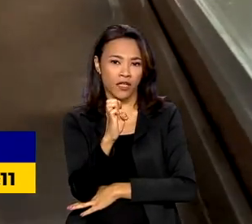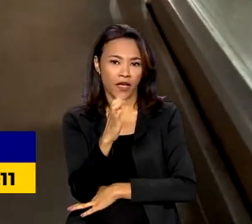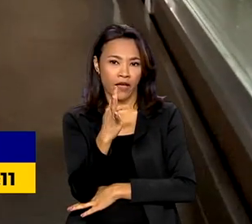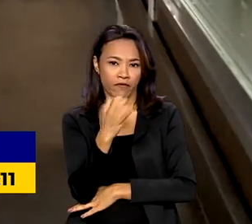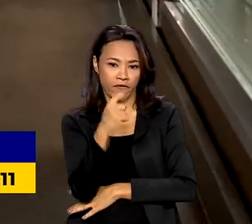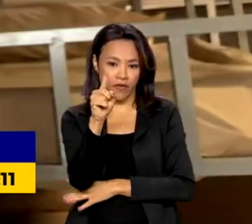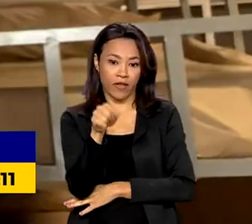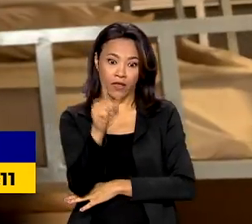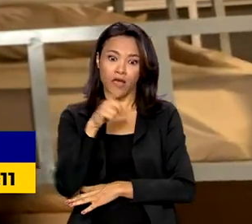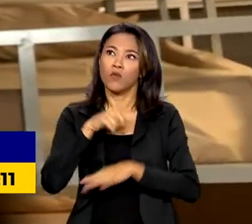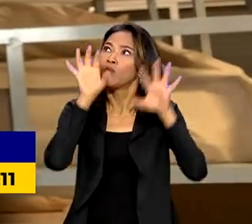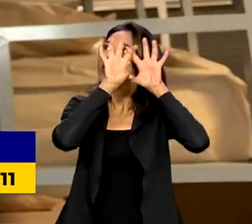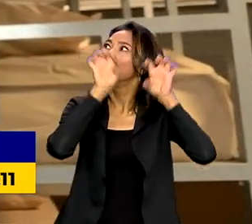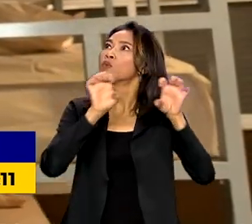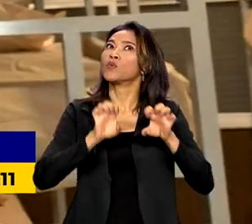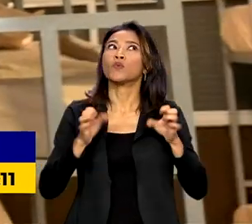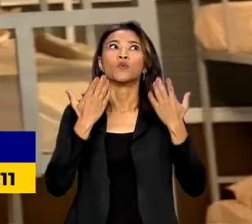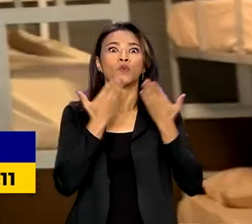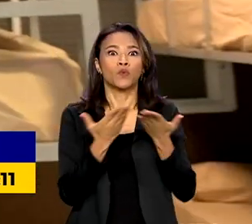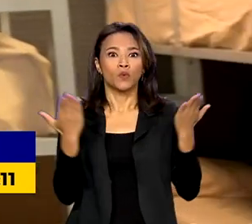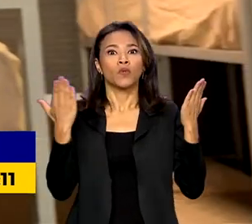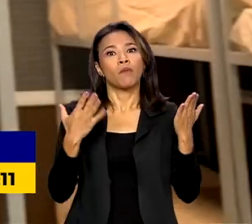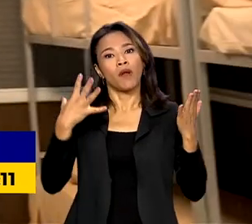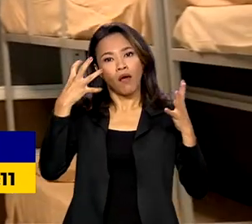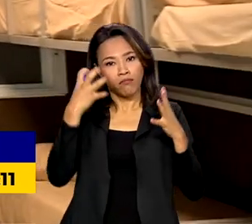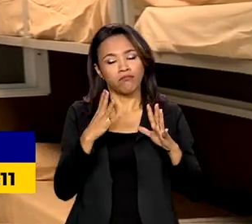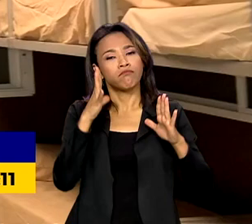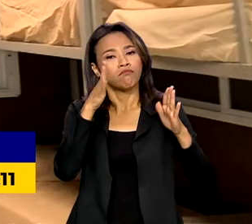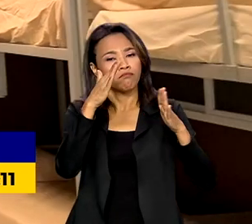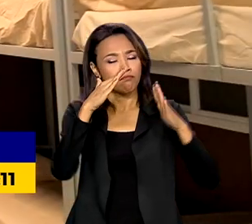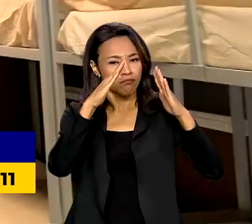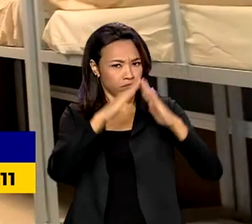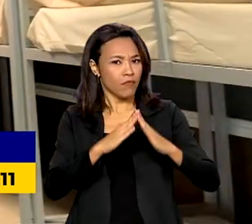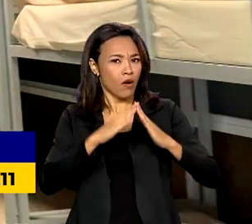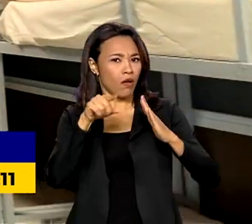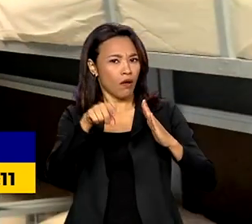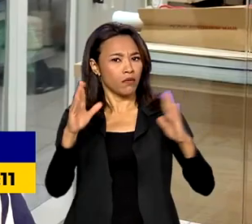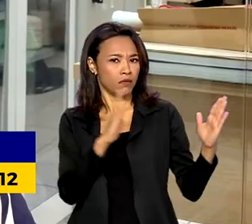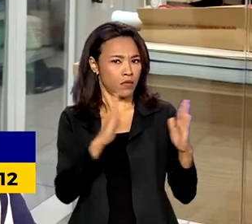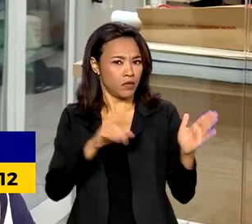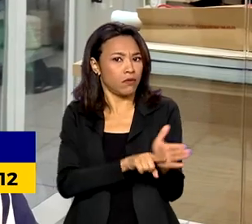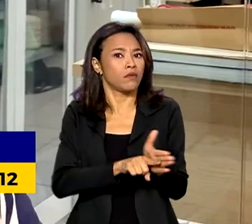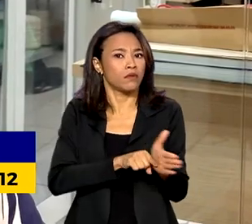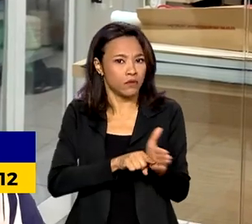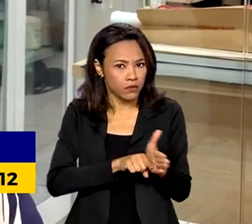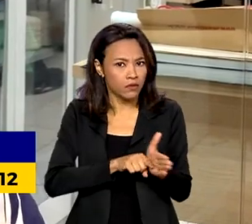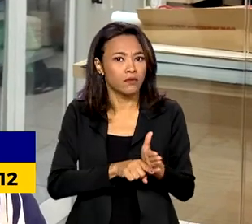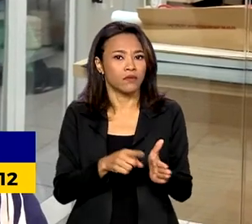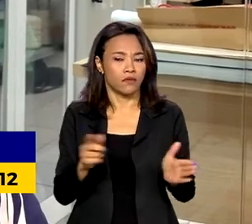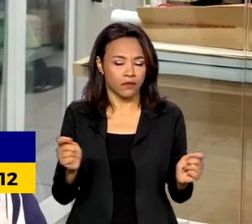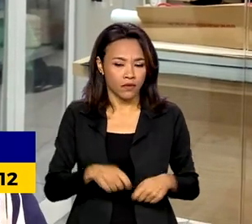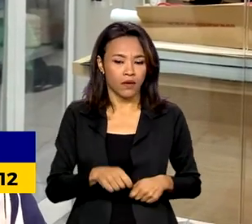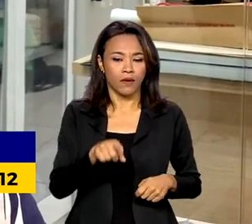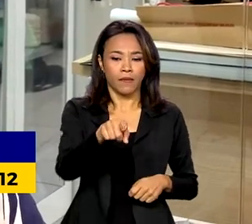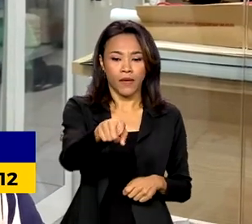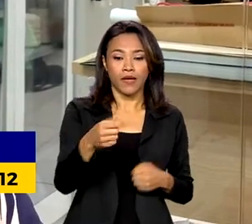infraestrutura para a hospedagem dos pesquisadores durante o trabalho de campo. Para a biodiversidade,